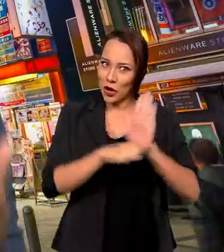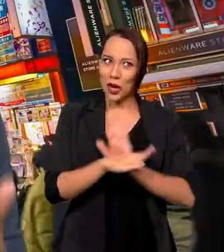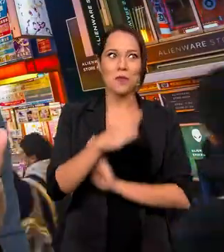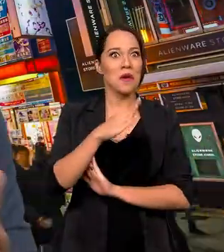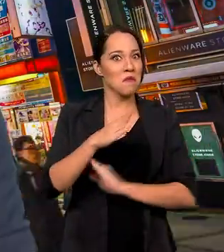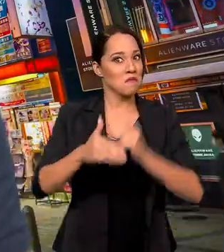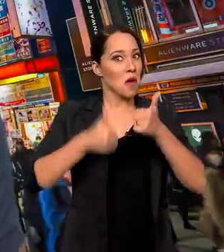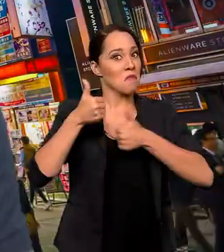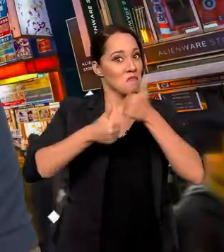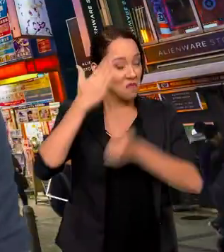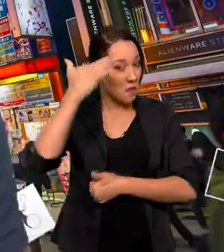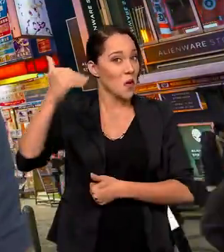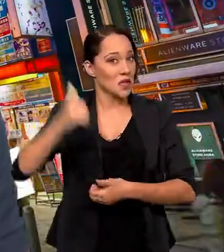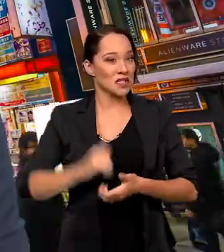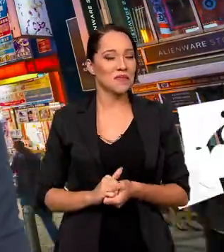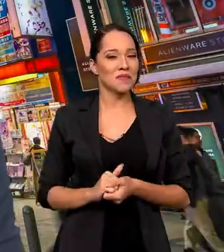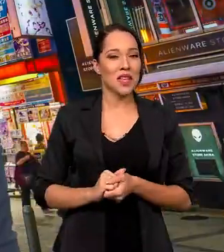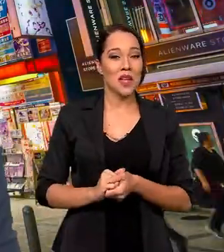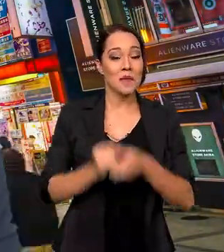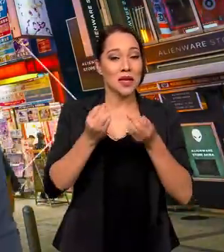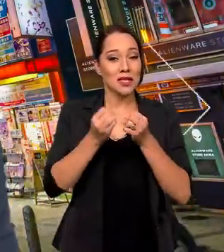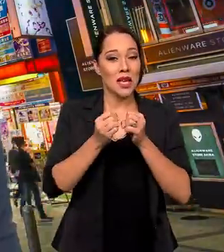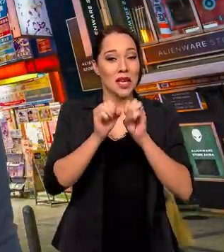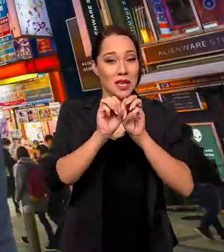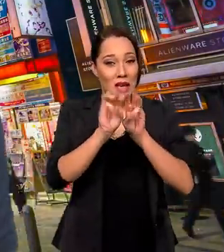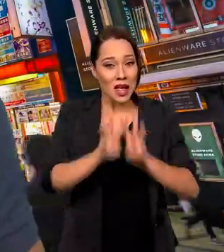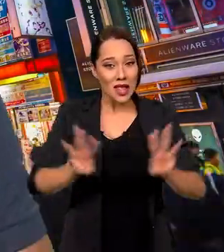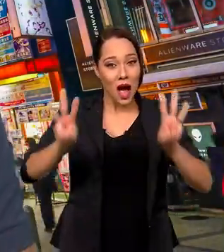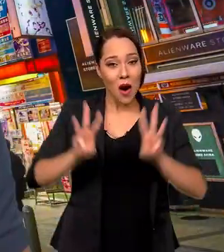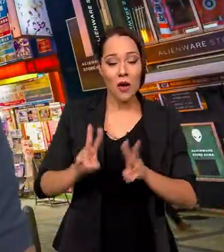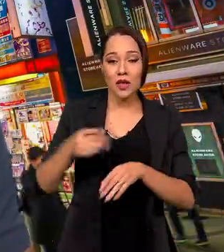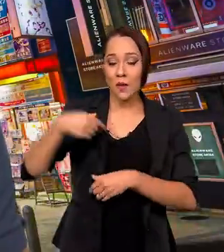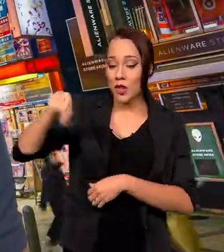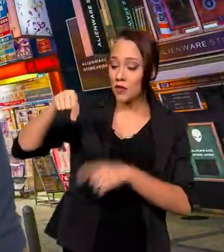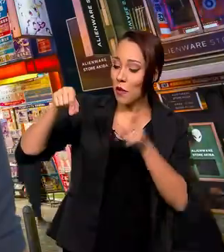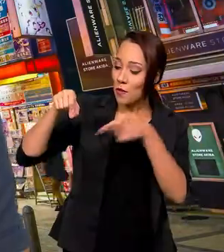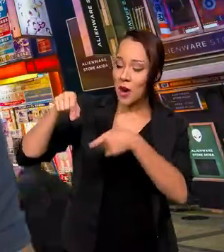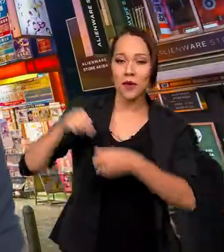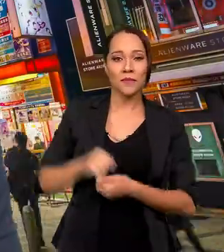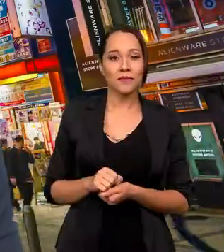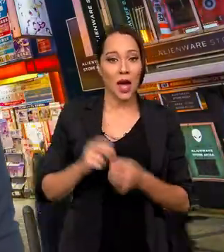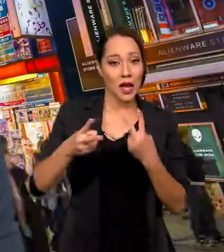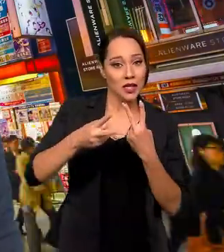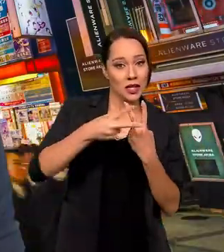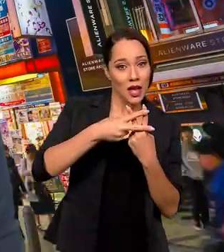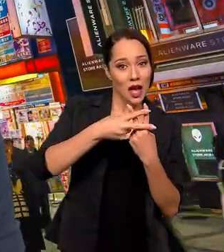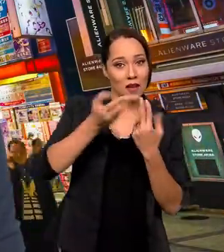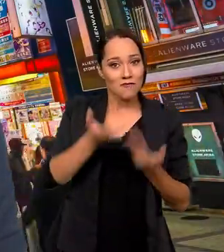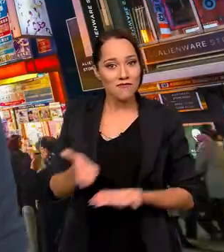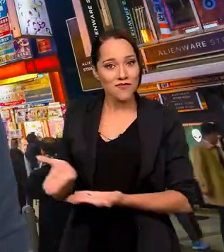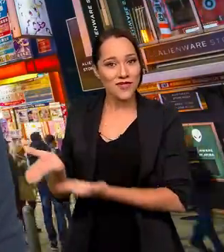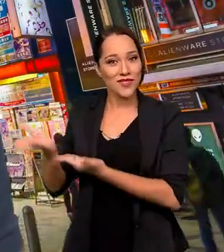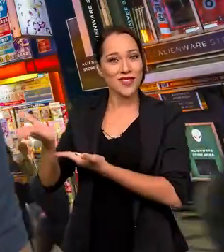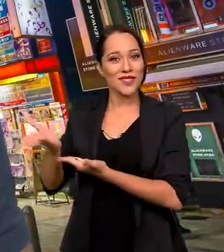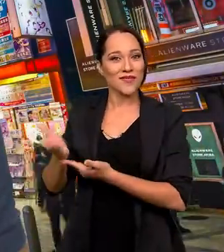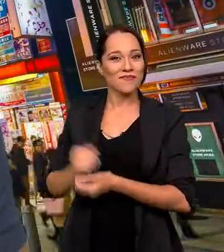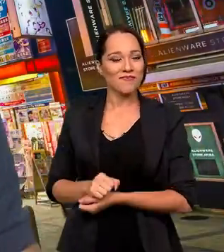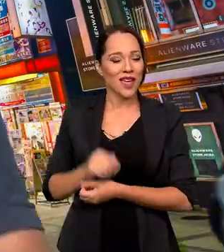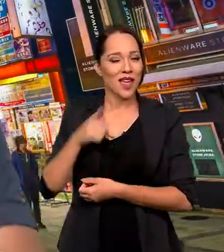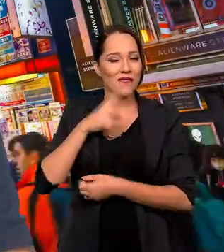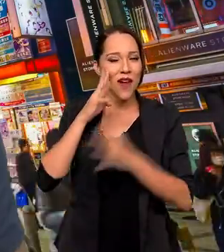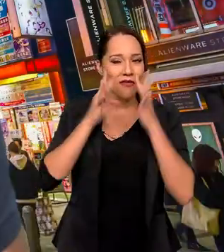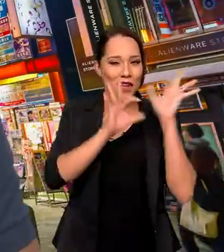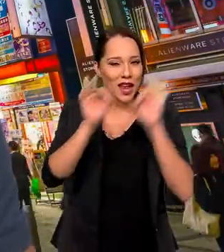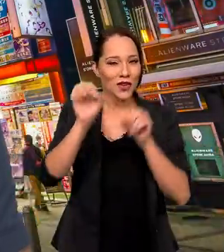programa tá mesmo fazendo sucesso. Se inscreve no canal e ativa as notificações. Siga a hashtag EBC em Tóquio